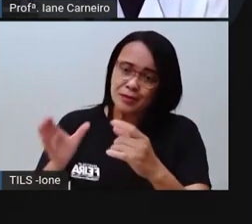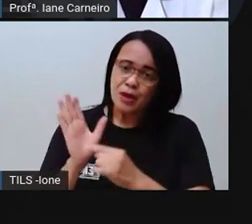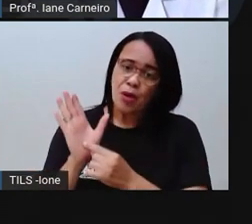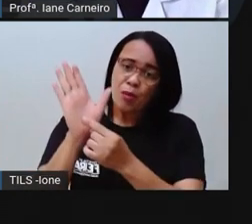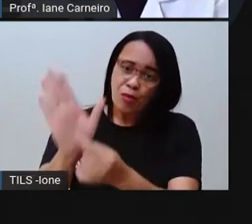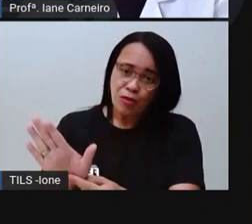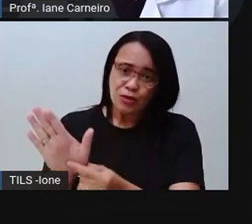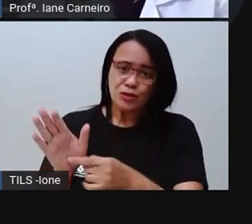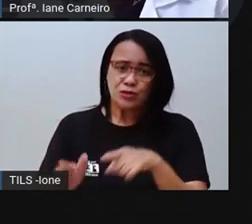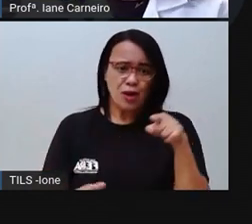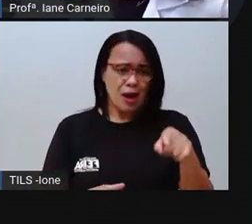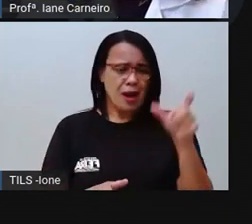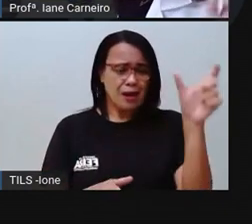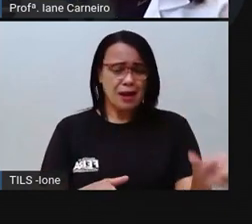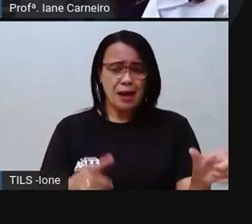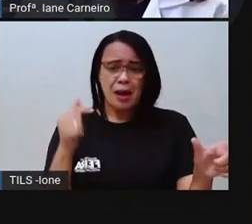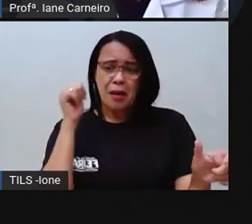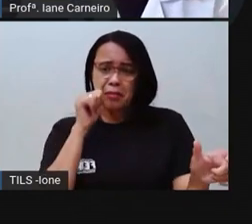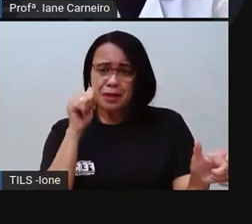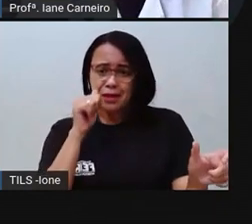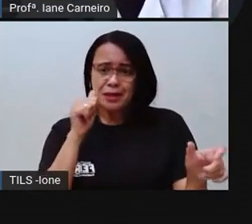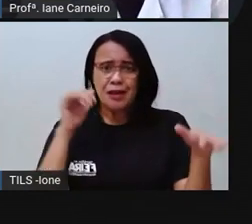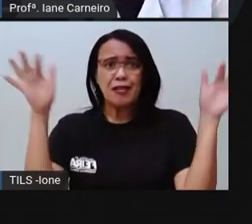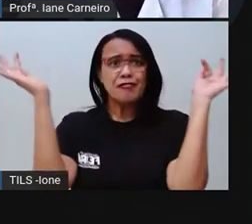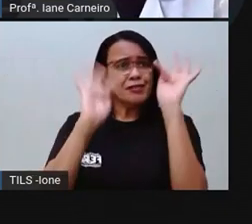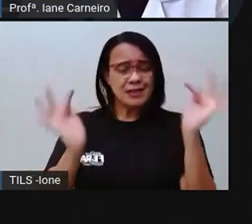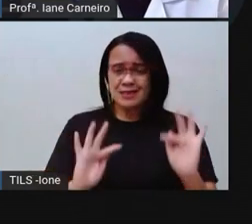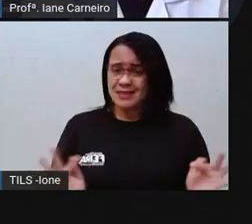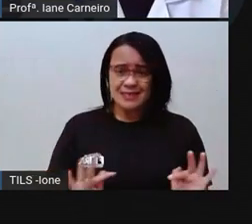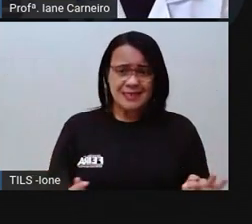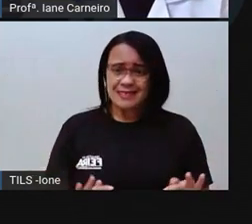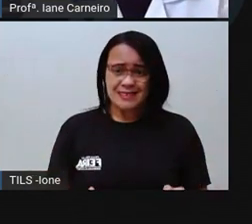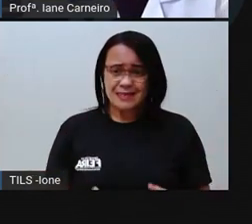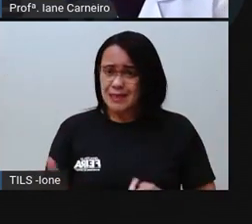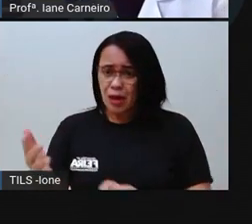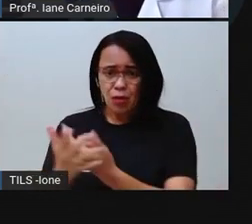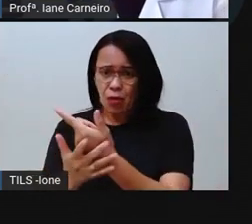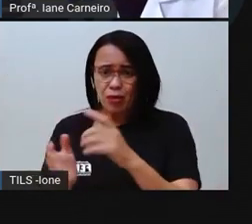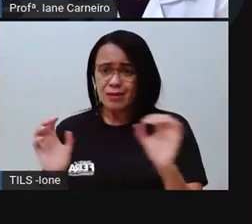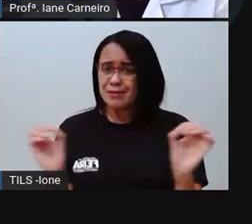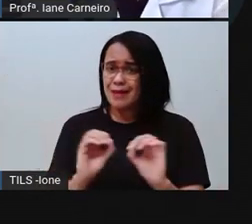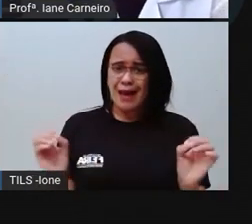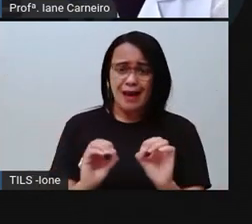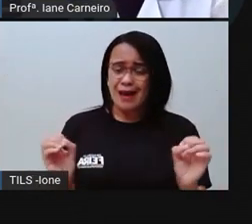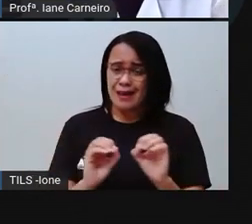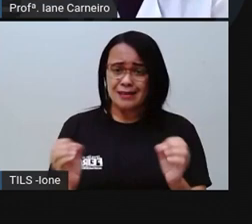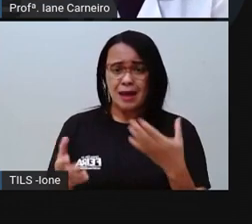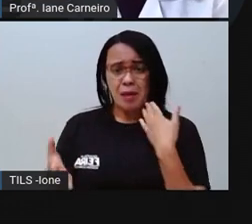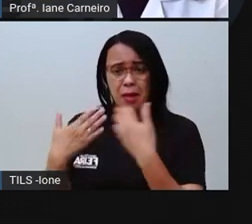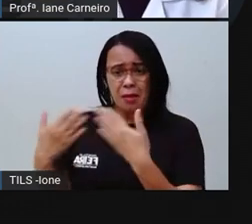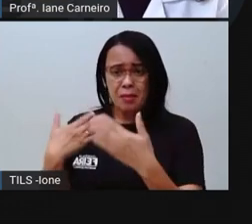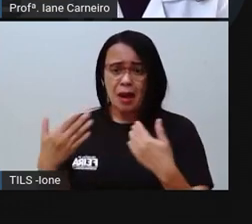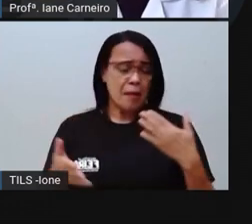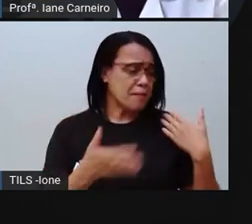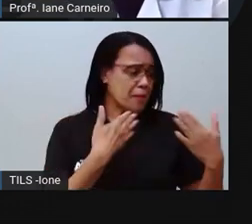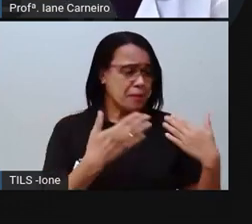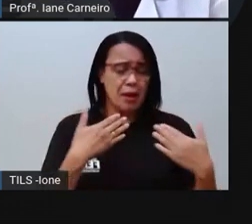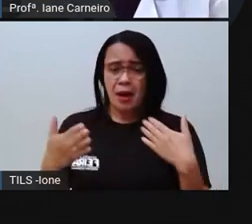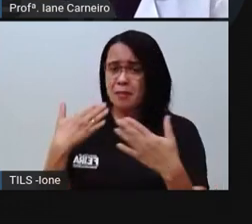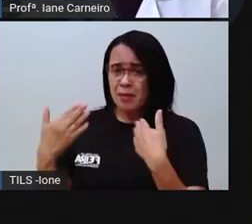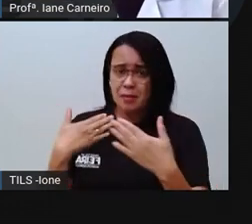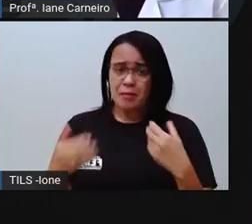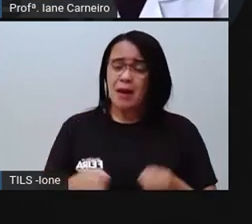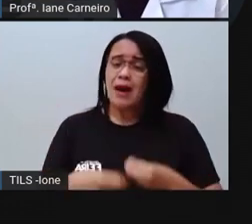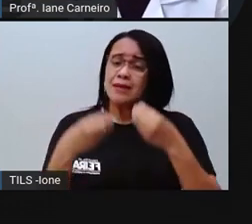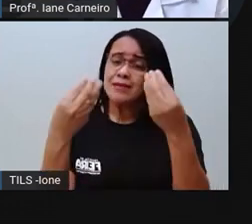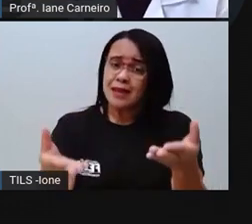cobrou nem nada e deu de presente. Ela e o robô conversavam muito. Ela conta todos os